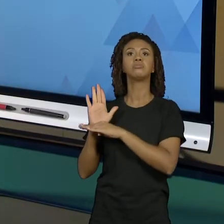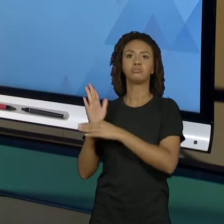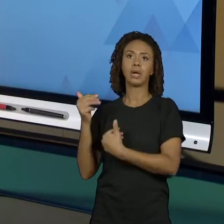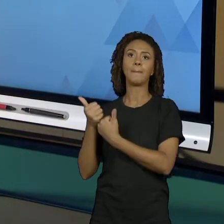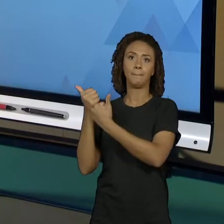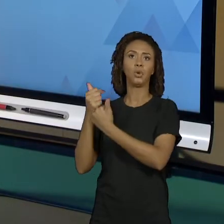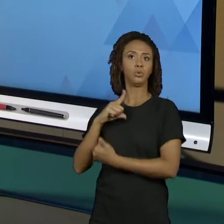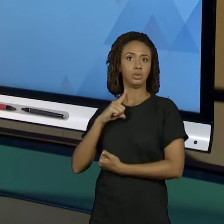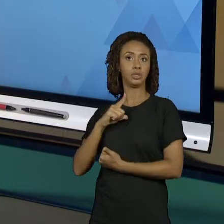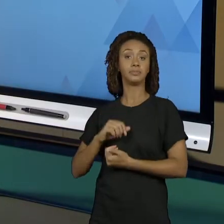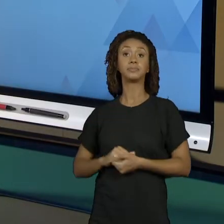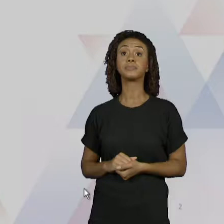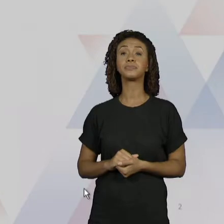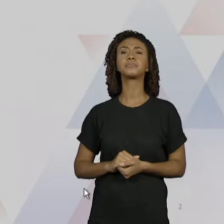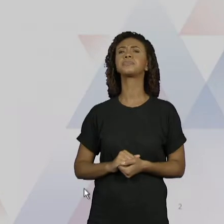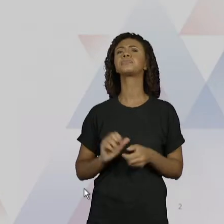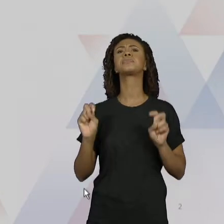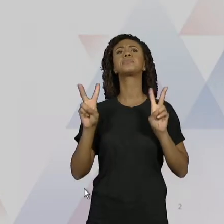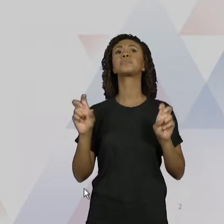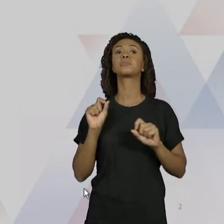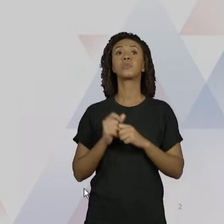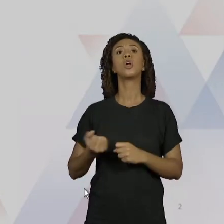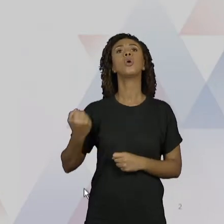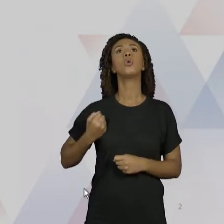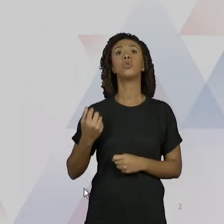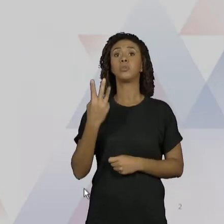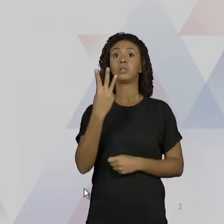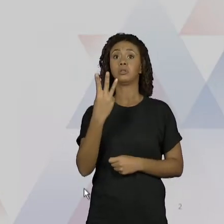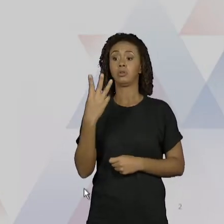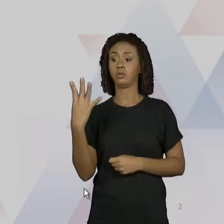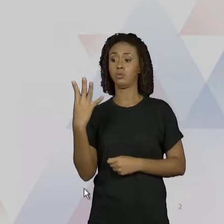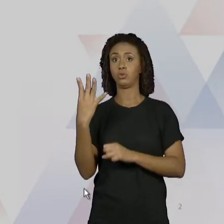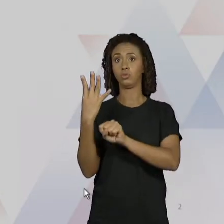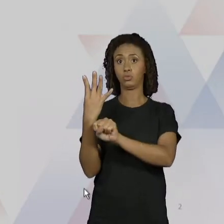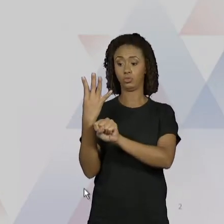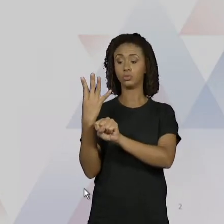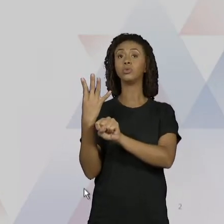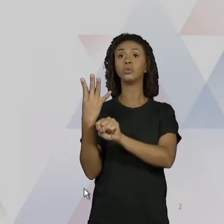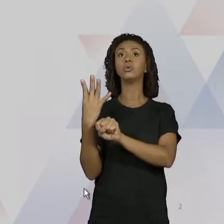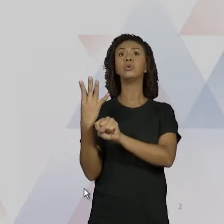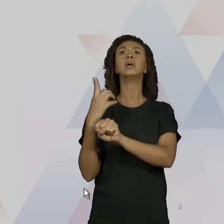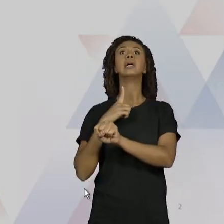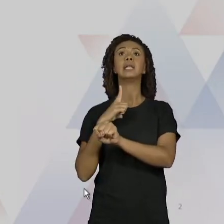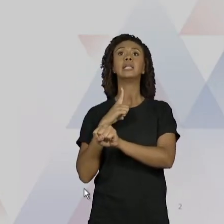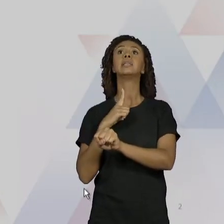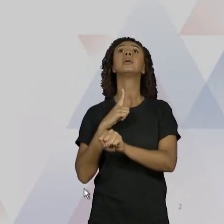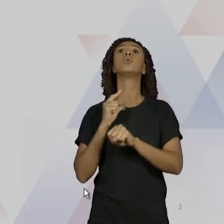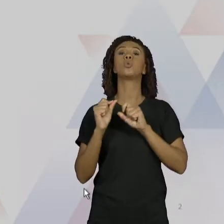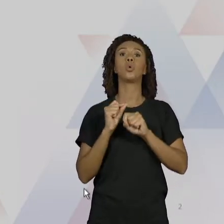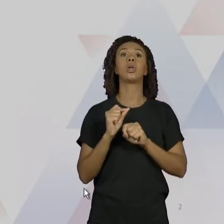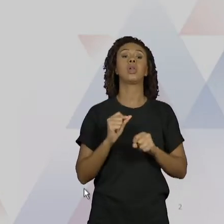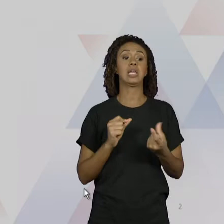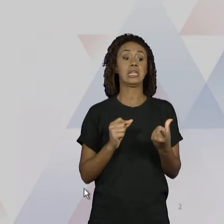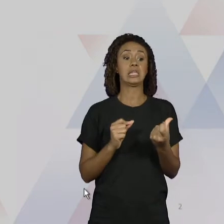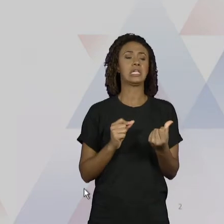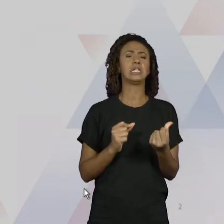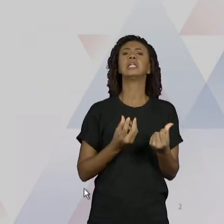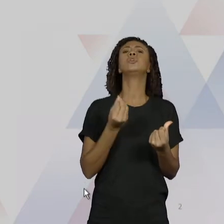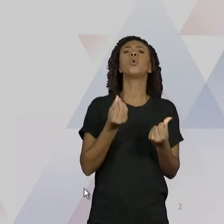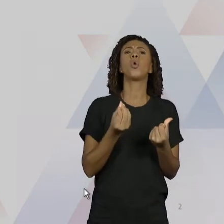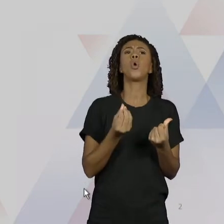de apoio. Ele fala o seguinte, o número 34 na base 8 é representado na base 16 por